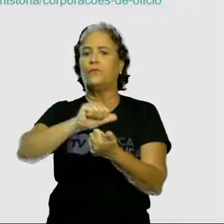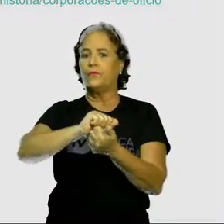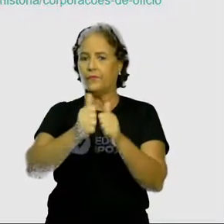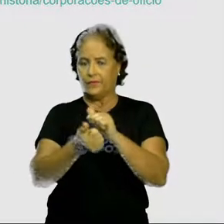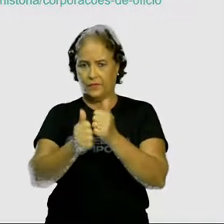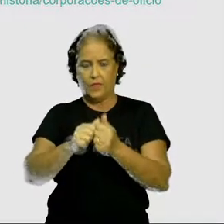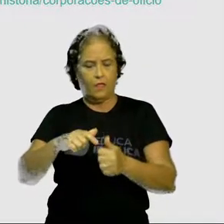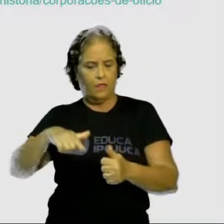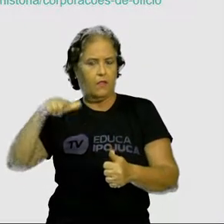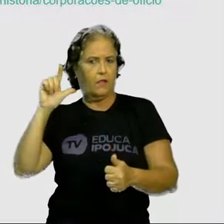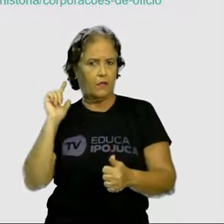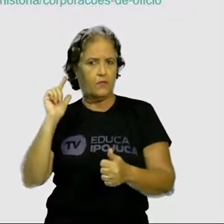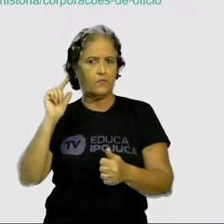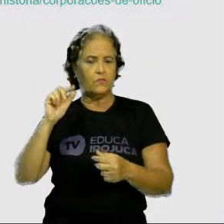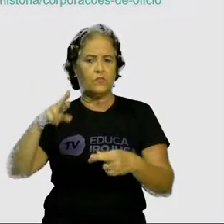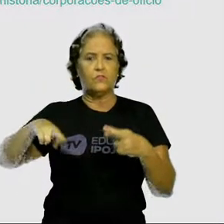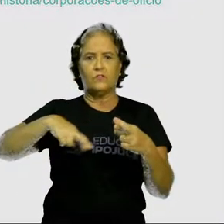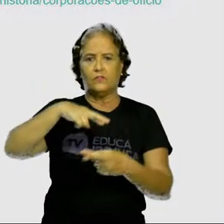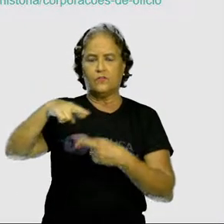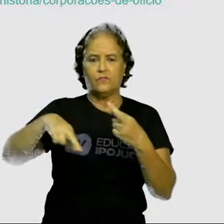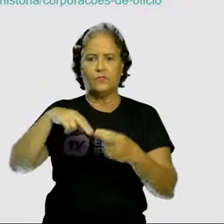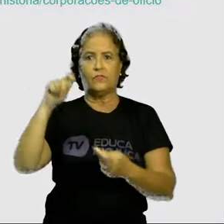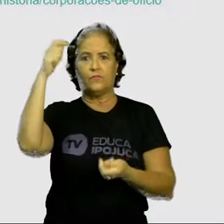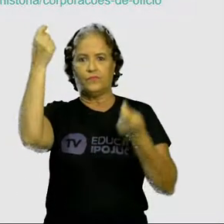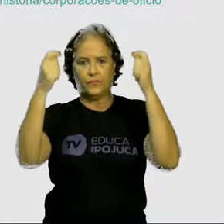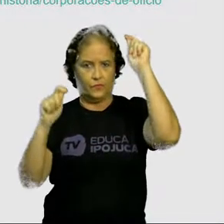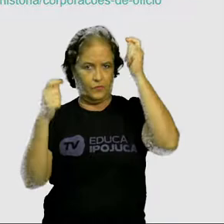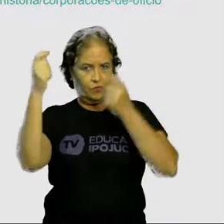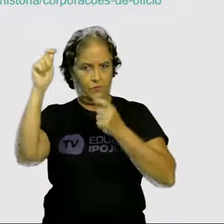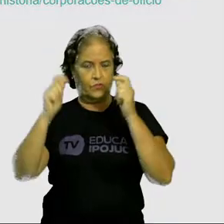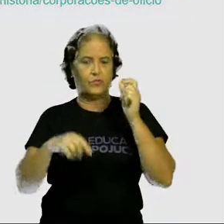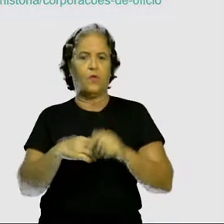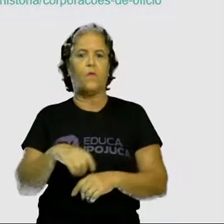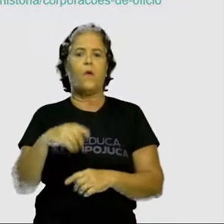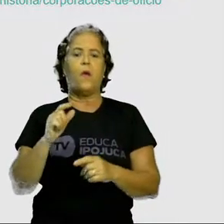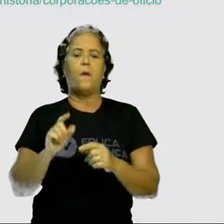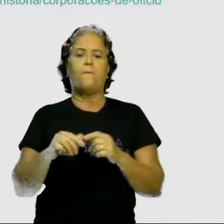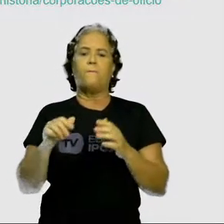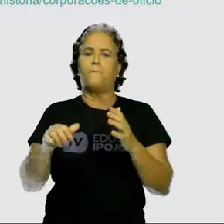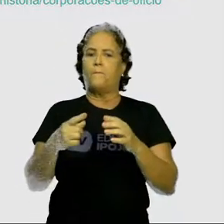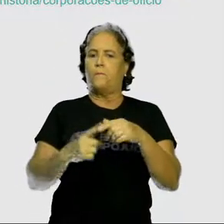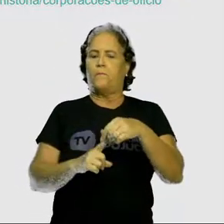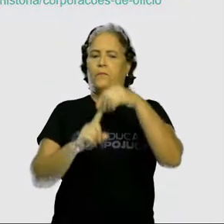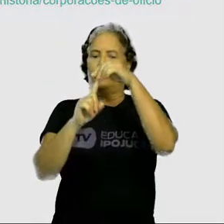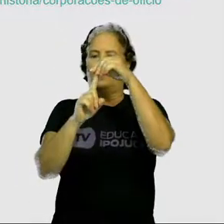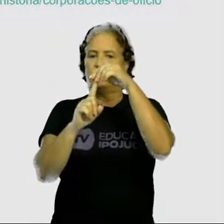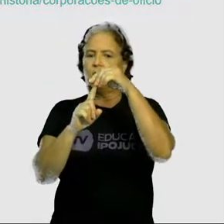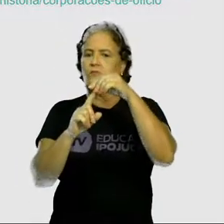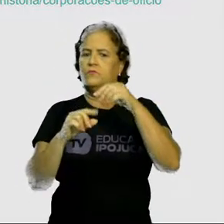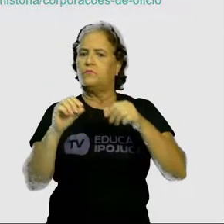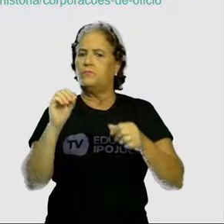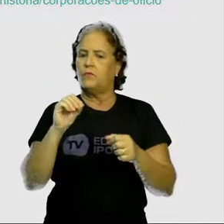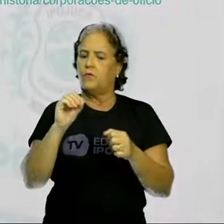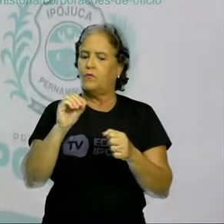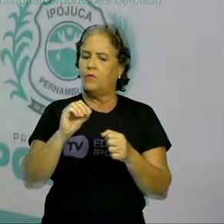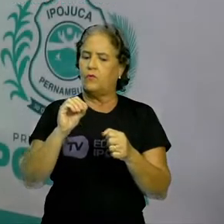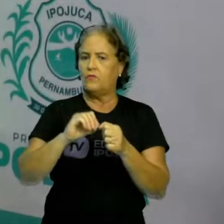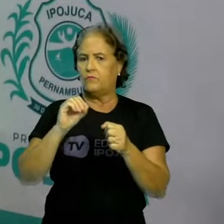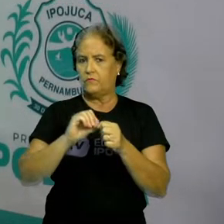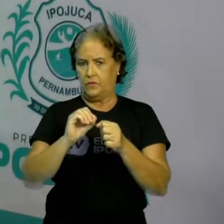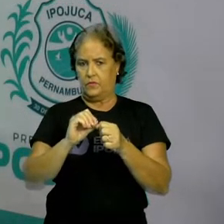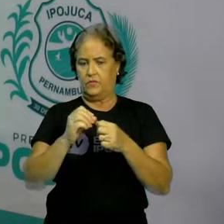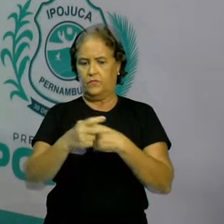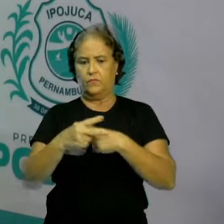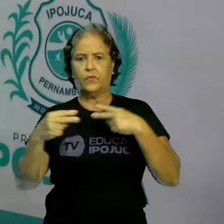Revolução Industrial, a principal forma de produção, a principal forma de se produzir alguma coisa era